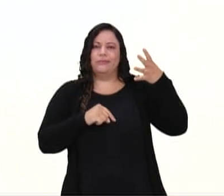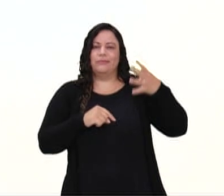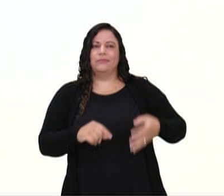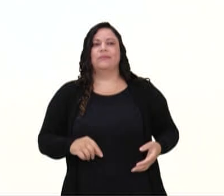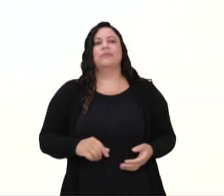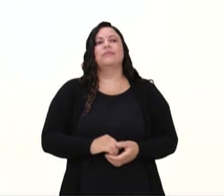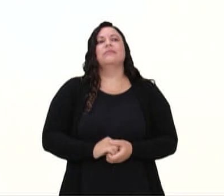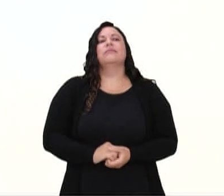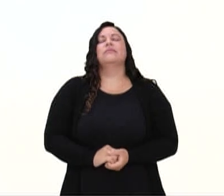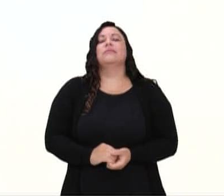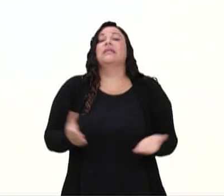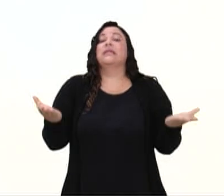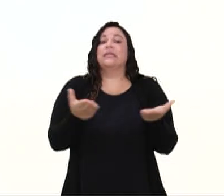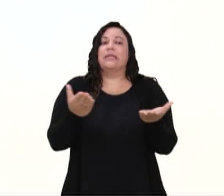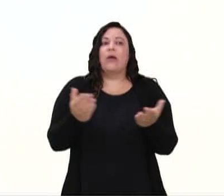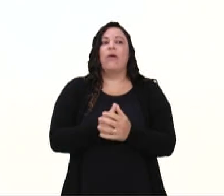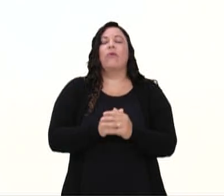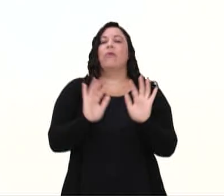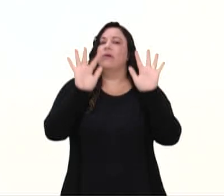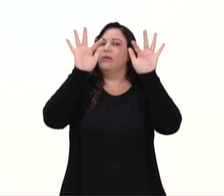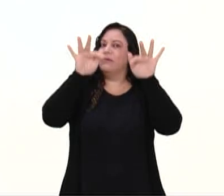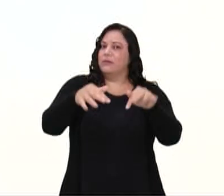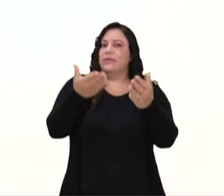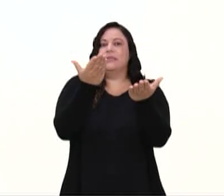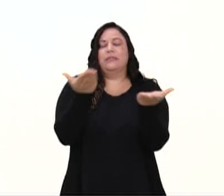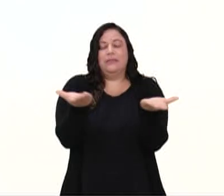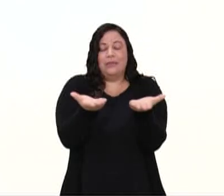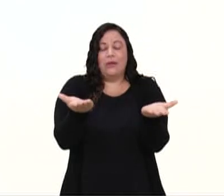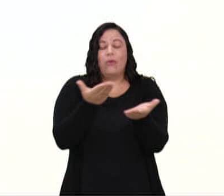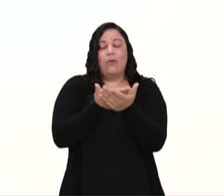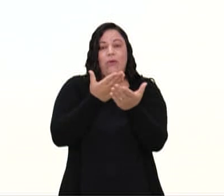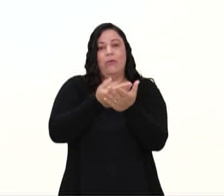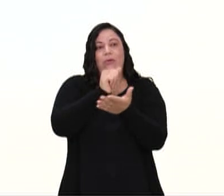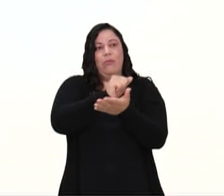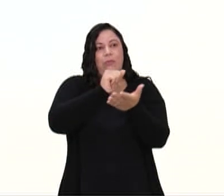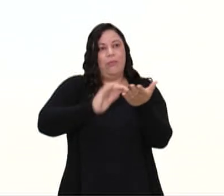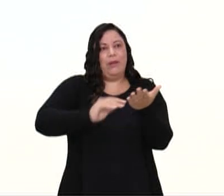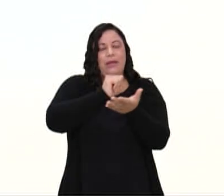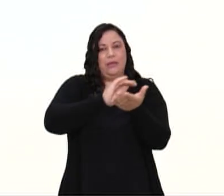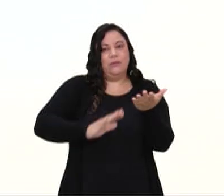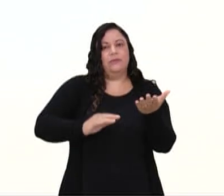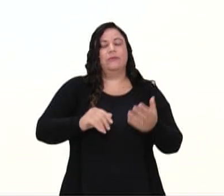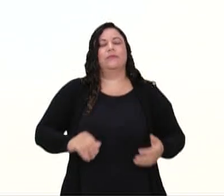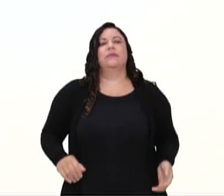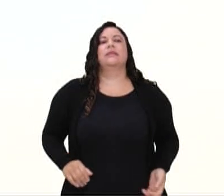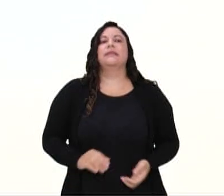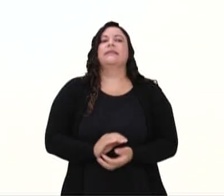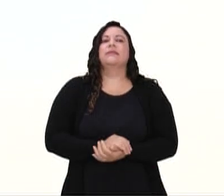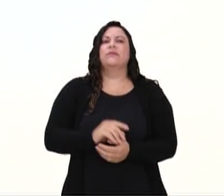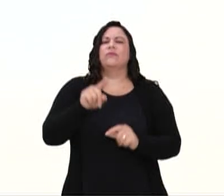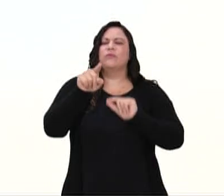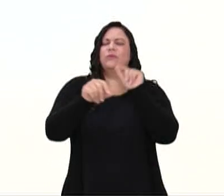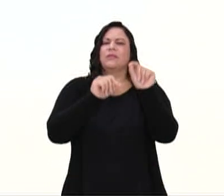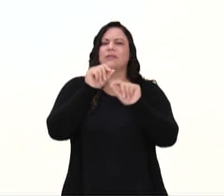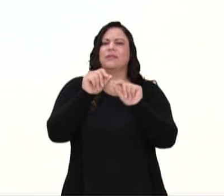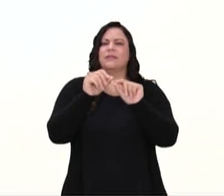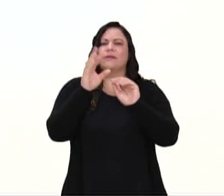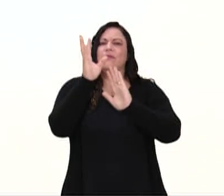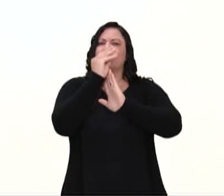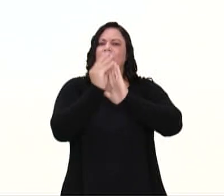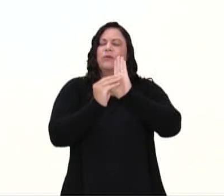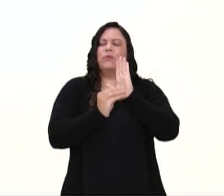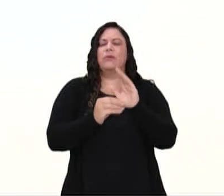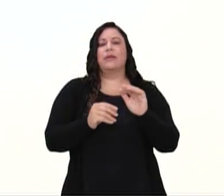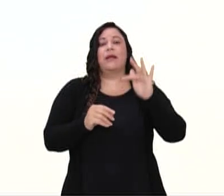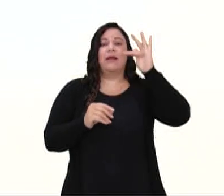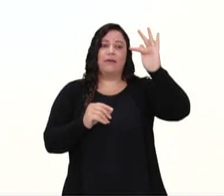eletrônico. Então, gente finaliza aqui, nós temos uma atividade bem simples, que você vai colocar falso ou